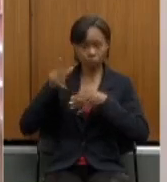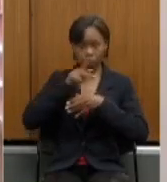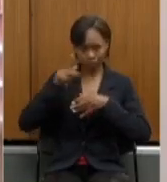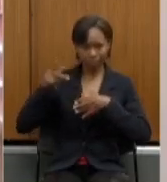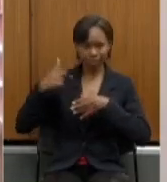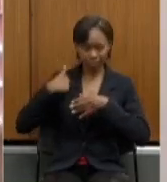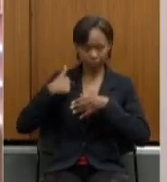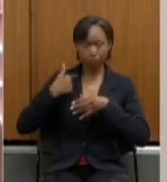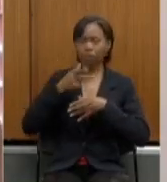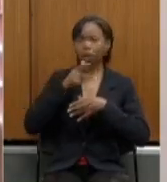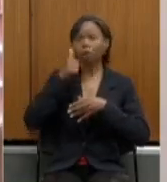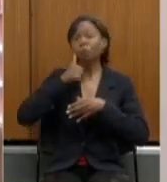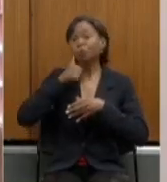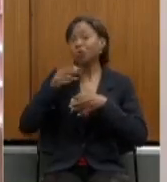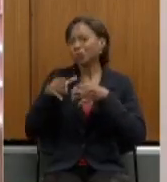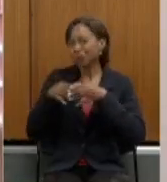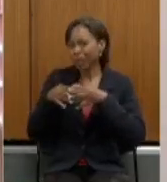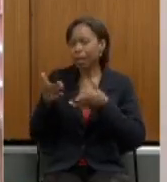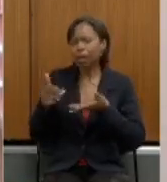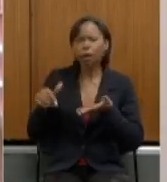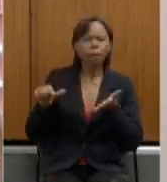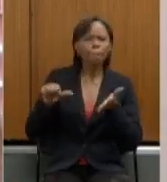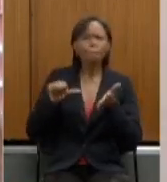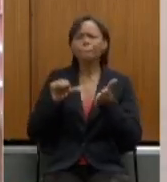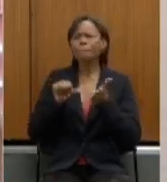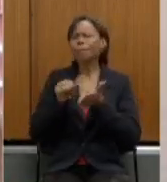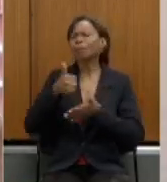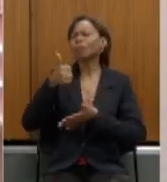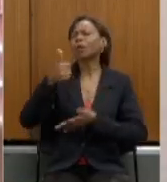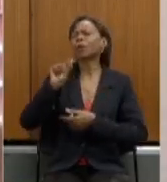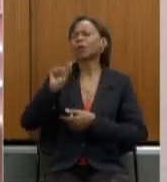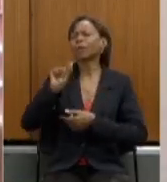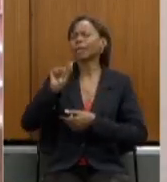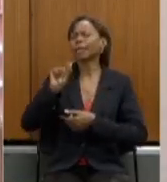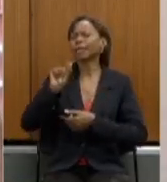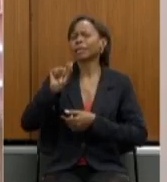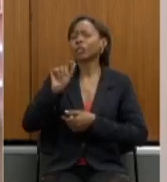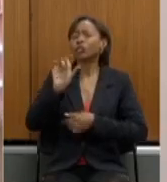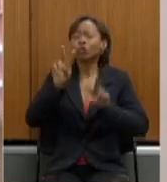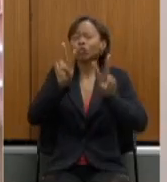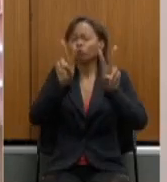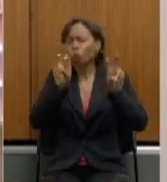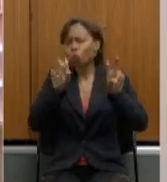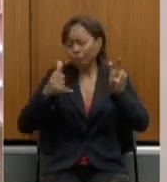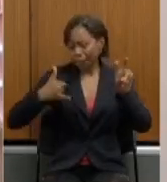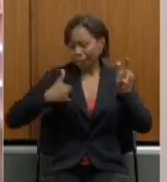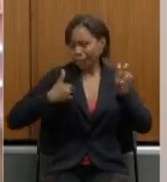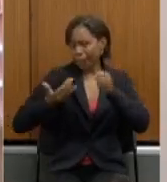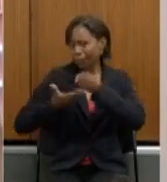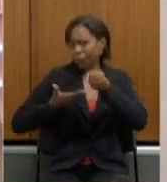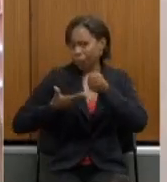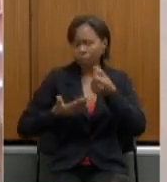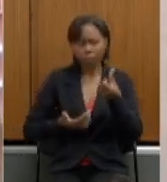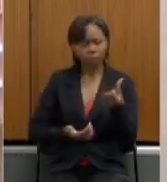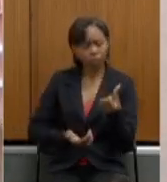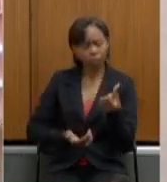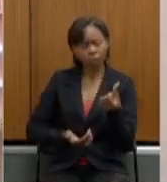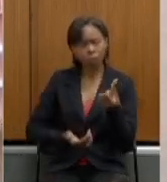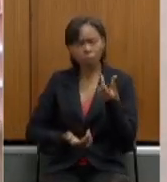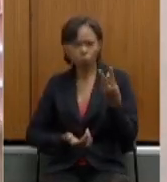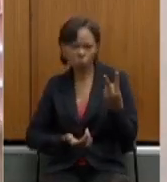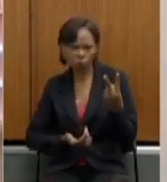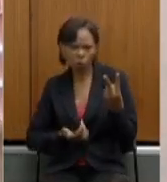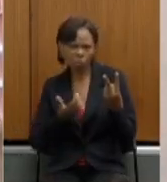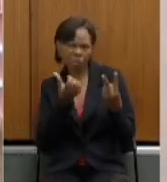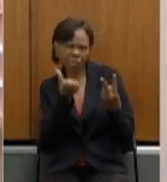primeira coisa era a questão da idade mínima que 62 e 65 foi uma demanda do governo